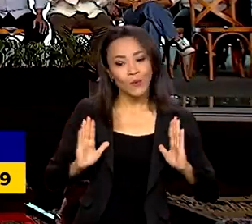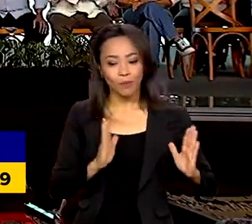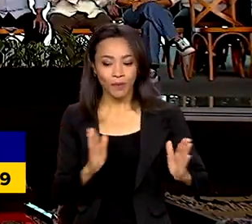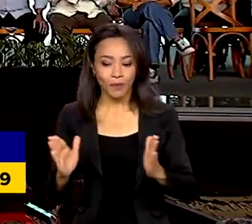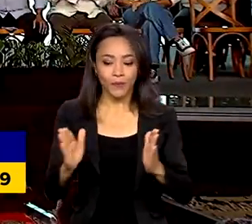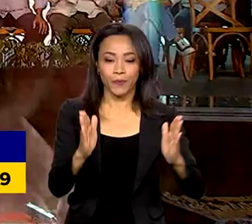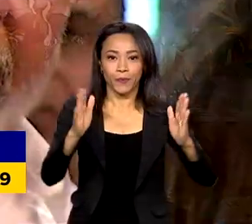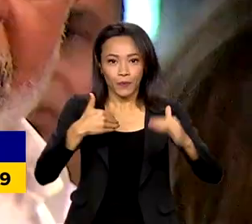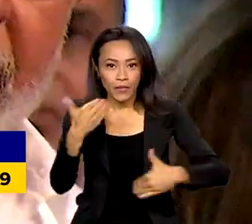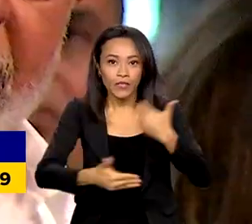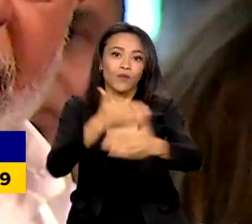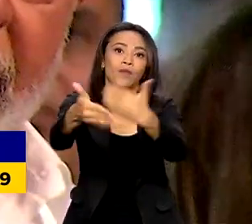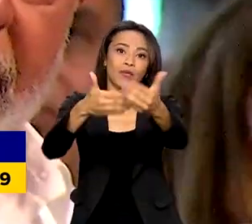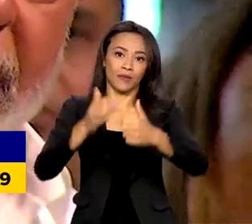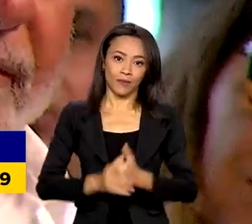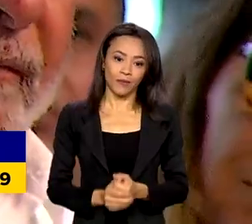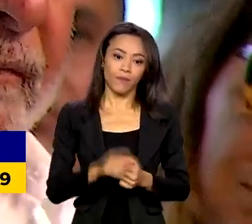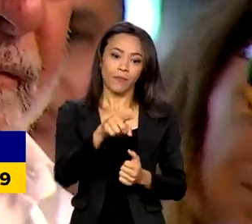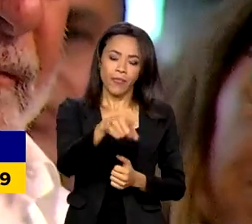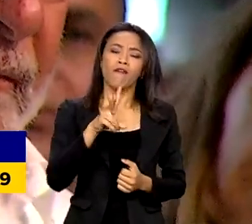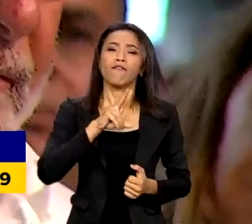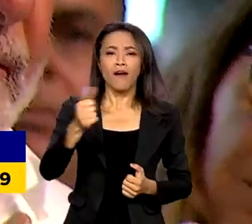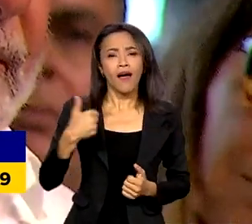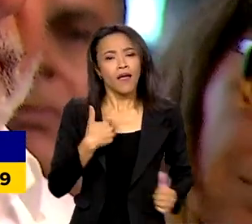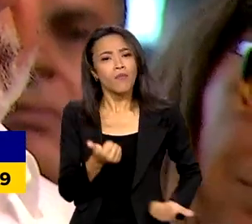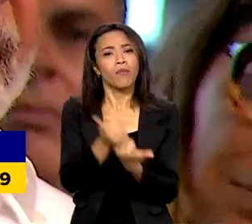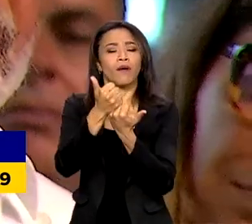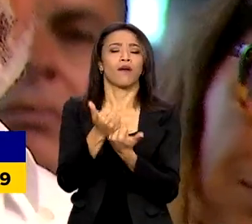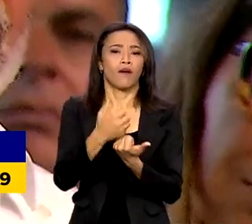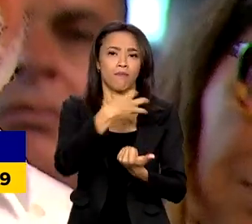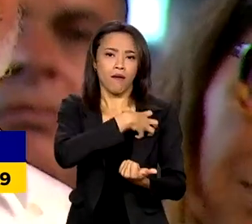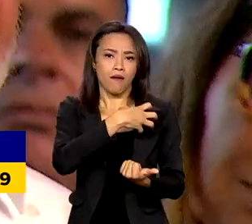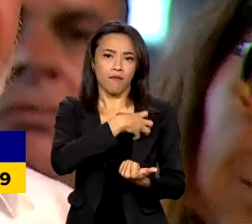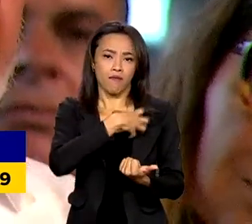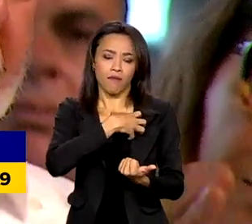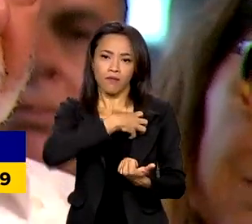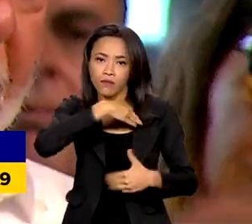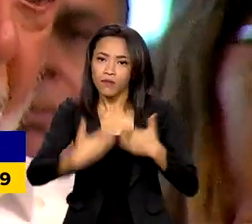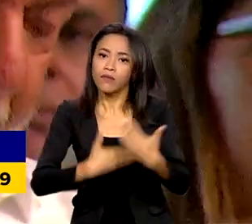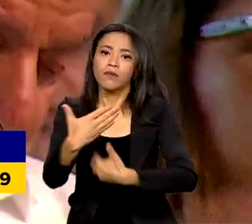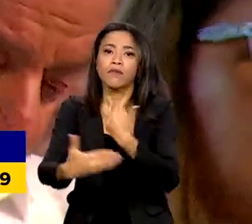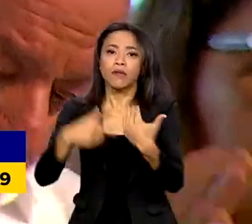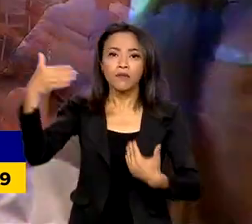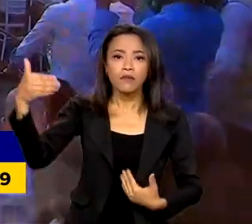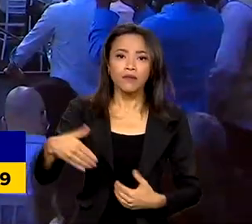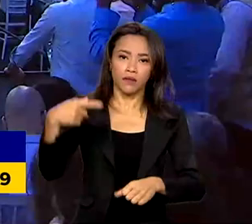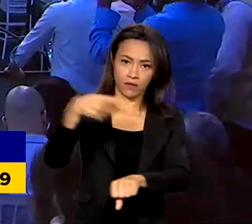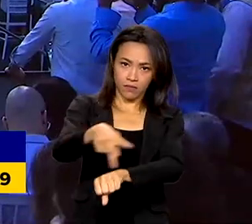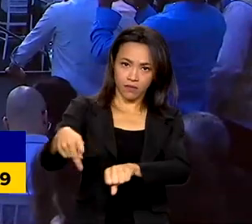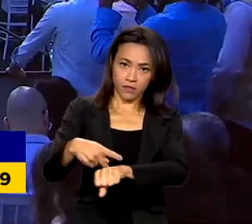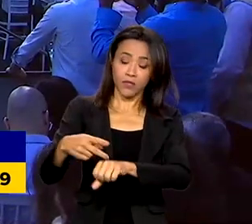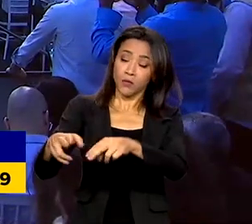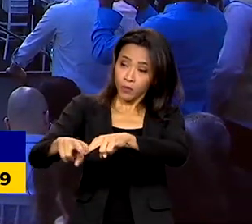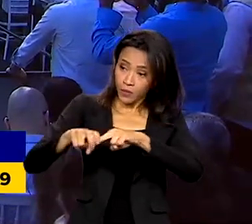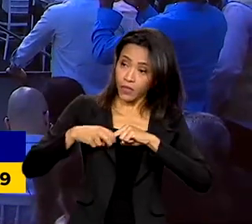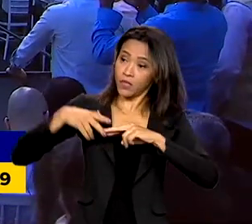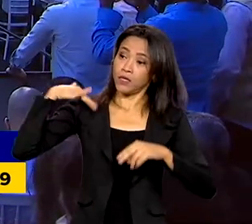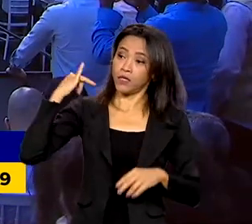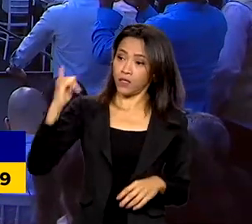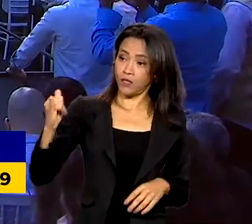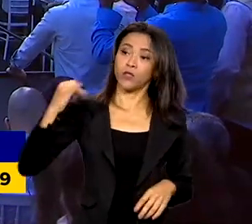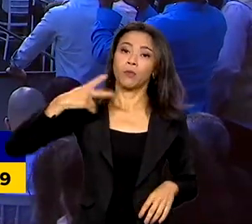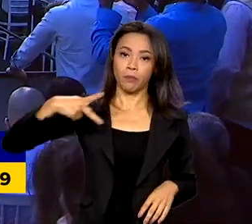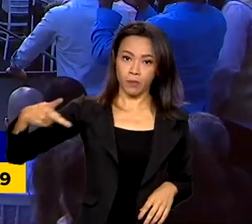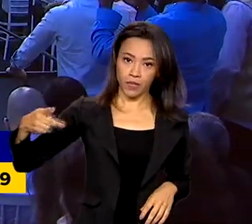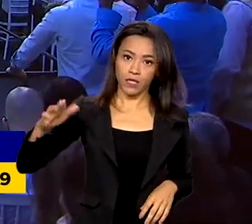inserir a Bahia na estratégia do desenvolvimento desse país e, por isso, presidente, essa